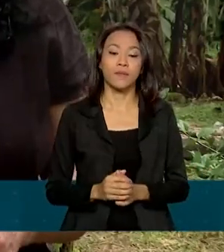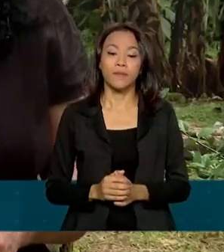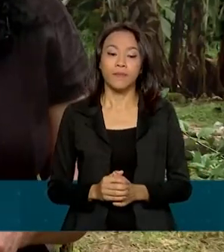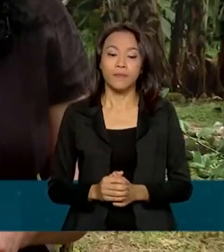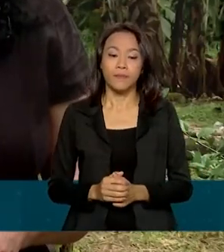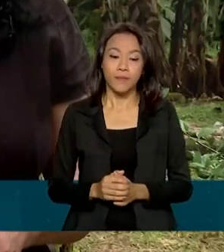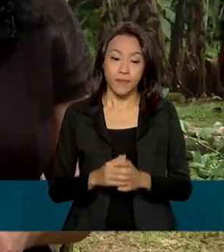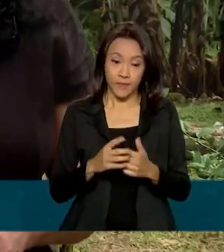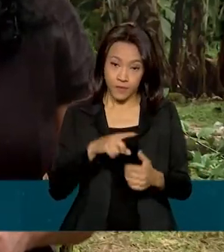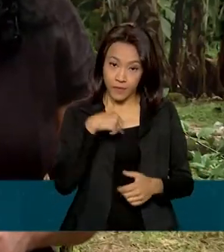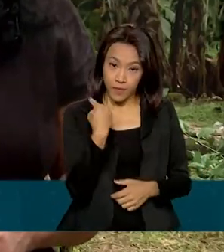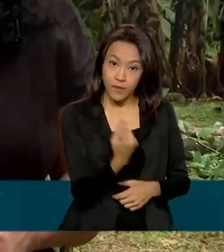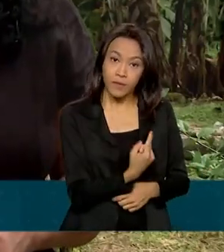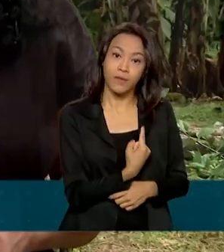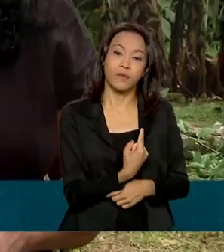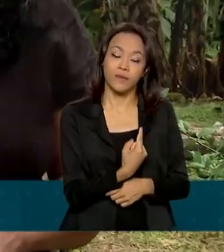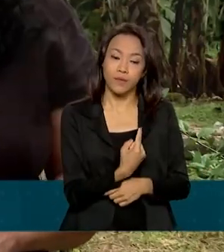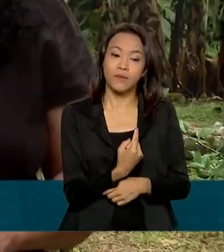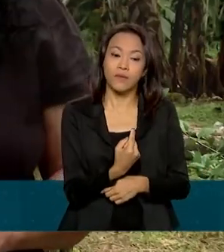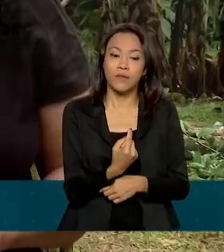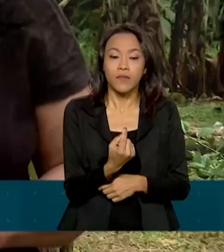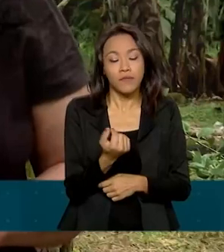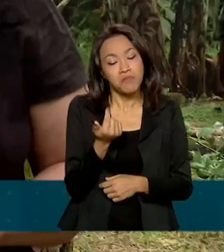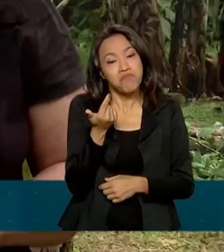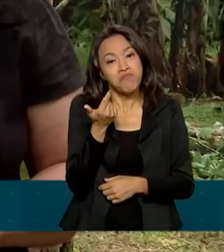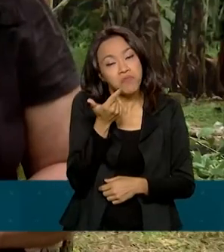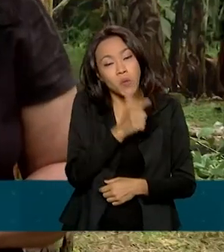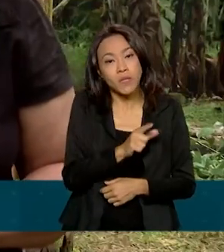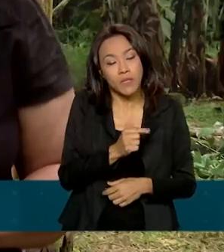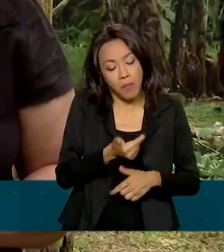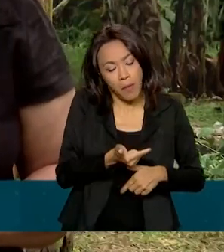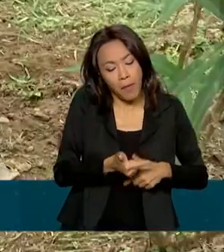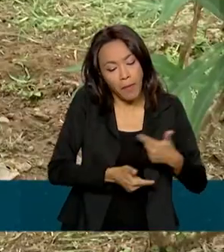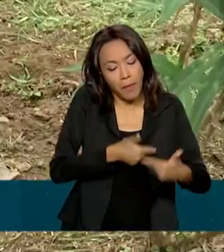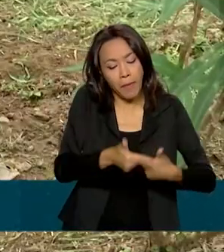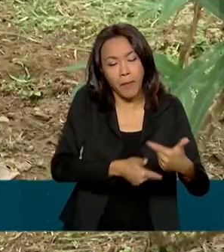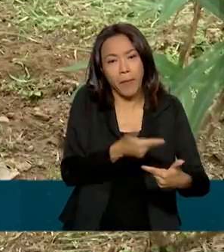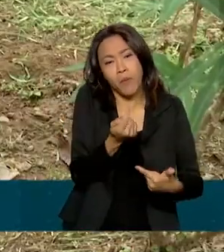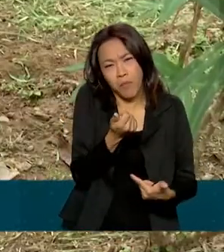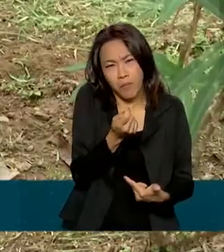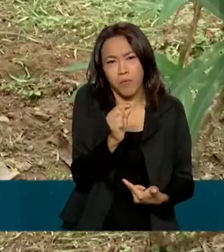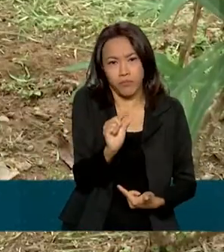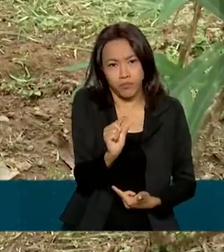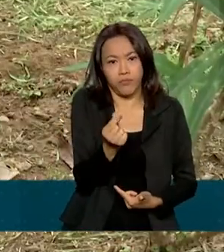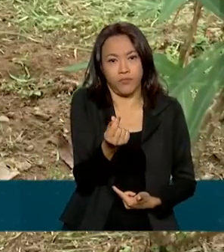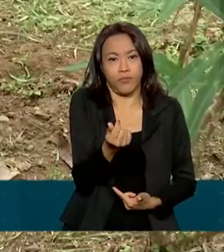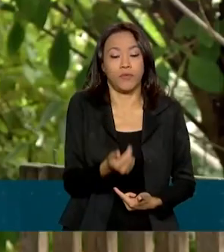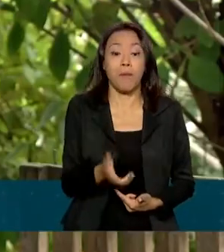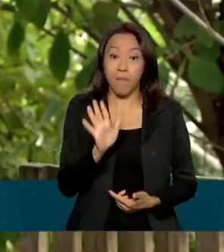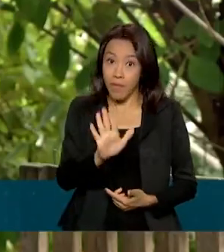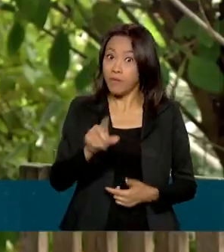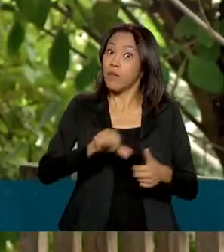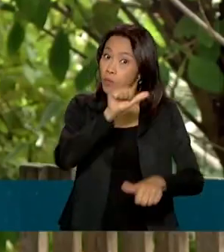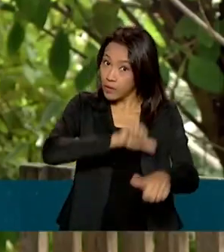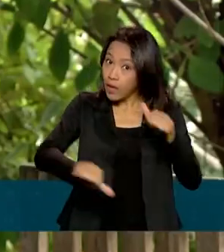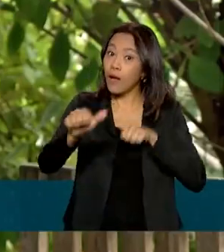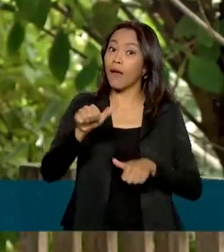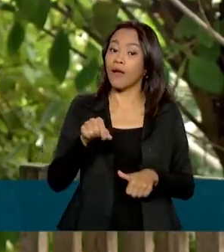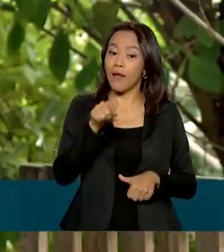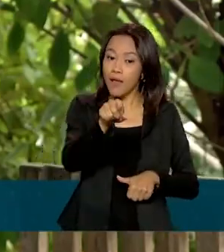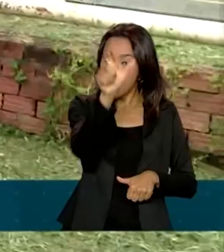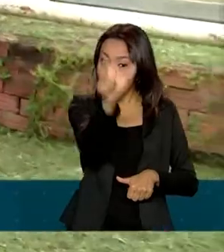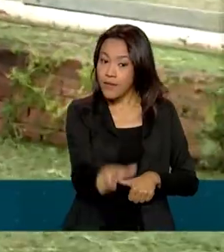assim. A gente está fazendo o que a gente vem podendo com pouco recurso. Mas essa realidade vai mudar. É que o casal